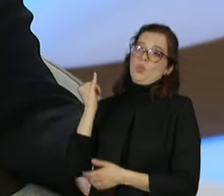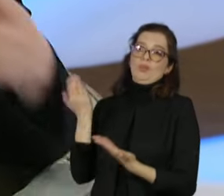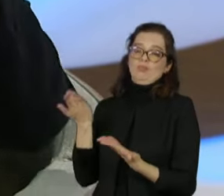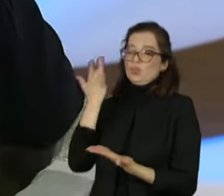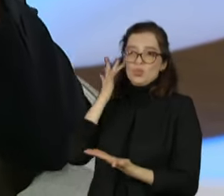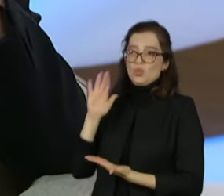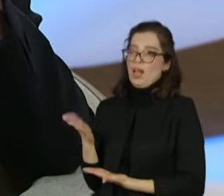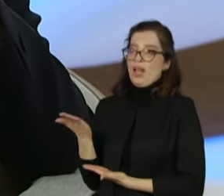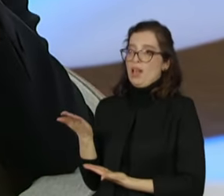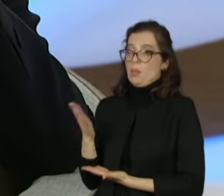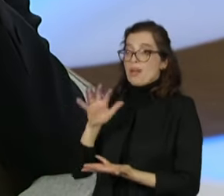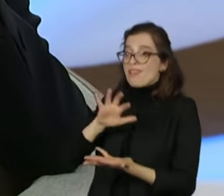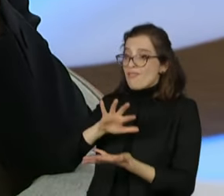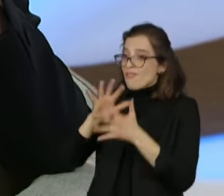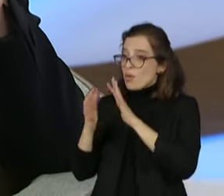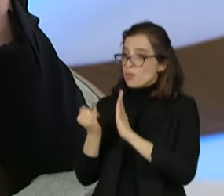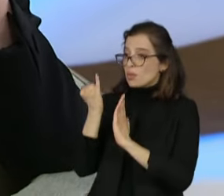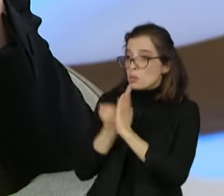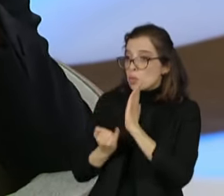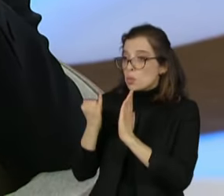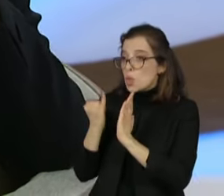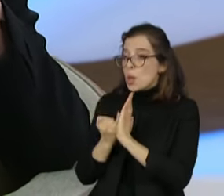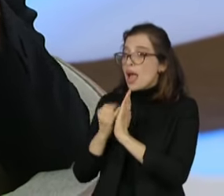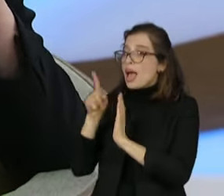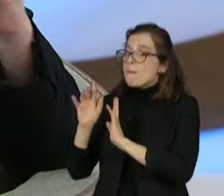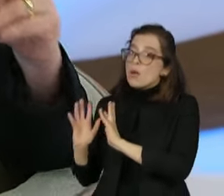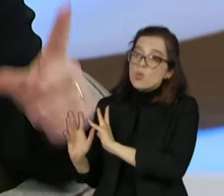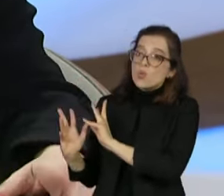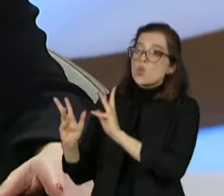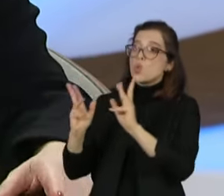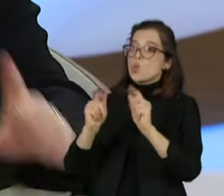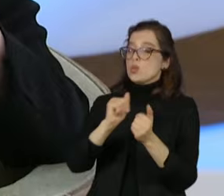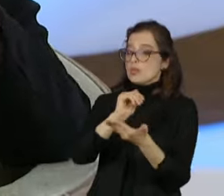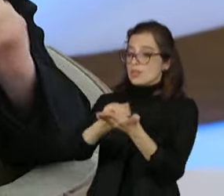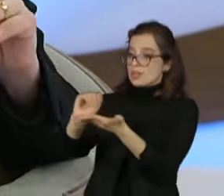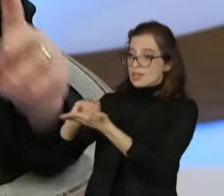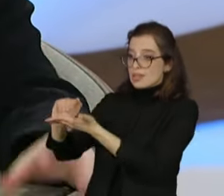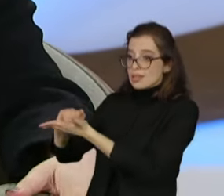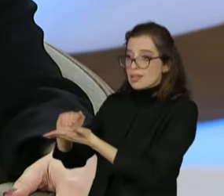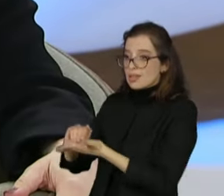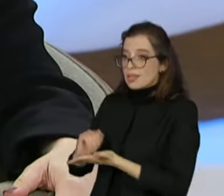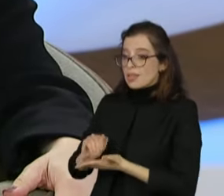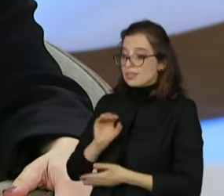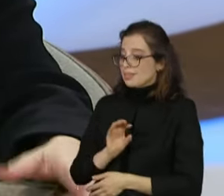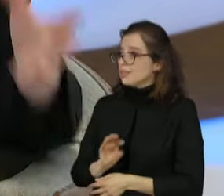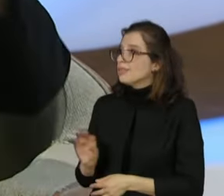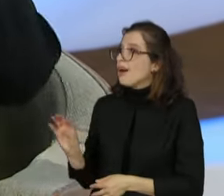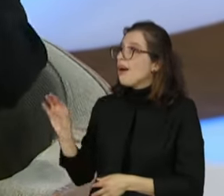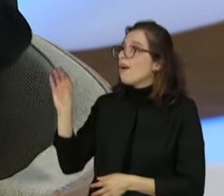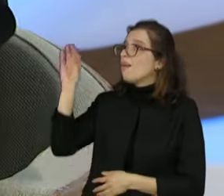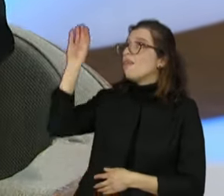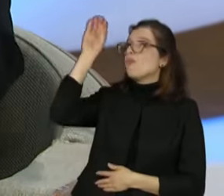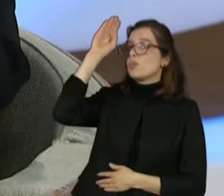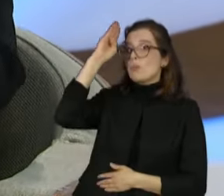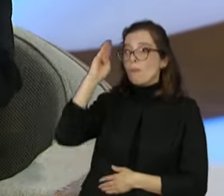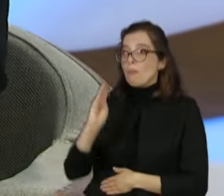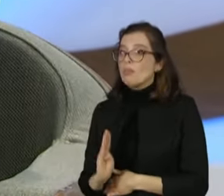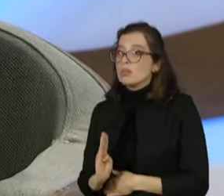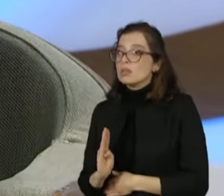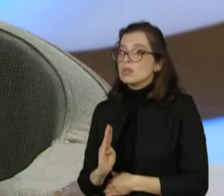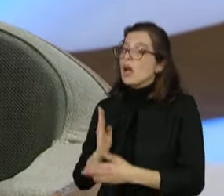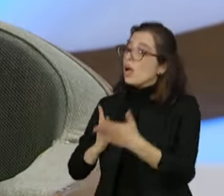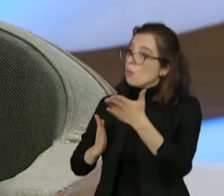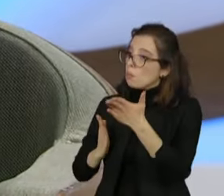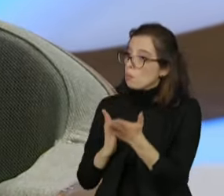pela primeira vez, todos os secretários de fazenda de todos os estados brasileiros. Portanto, por unanimidade, o CONFAS aprovou a